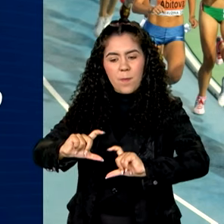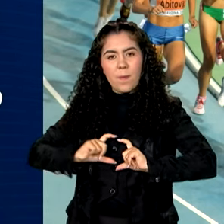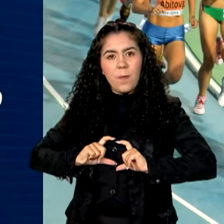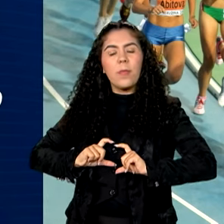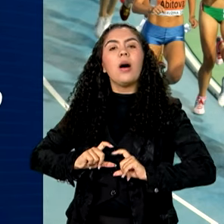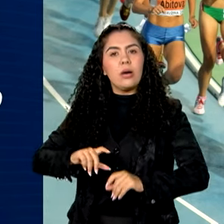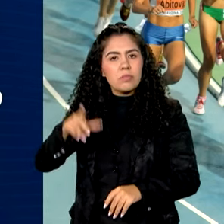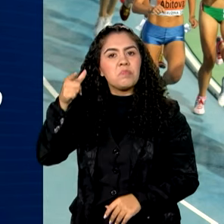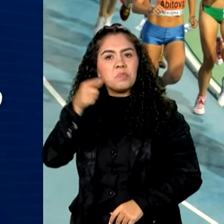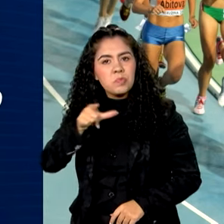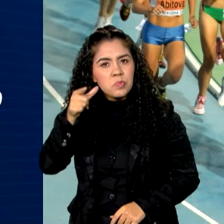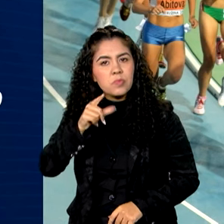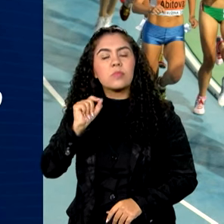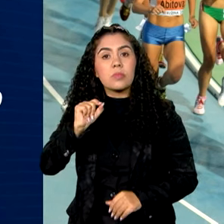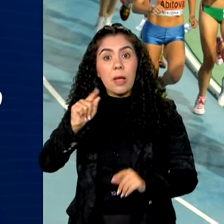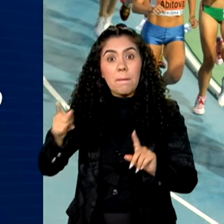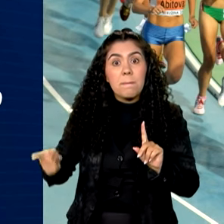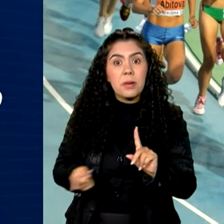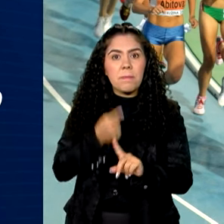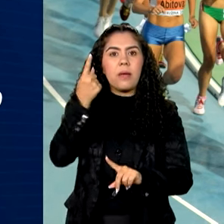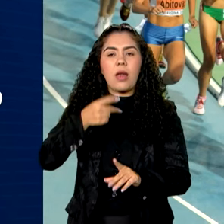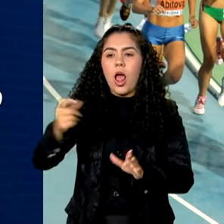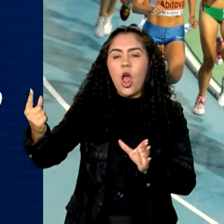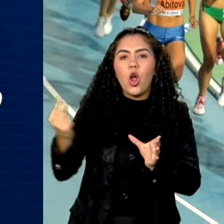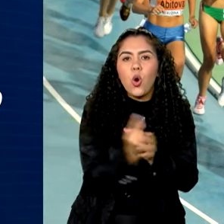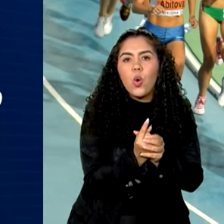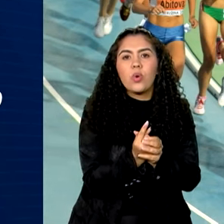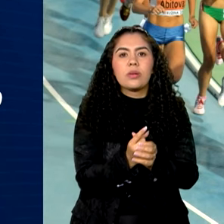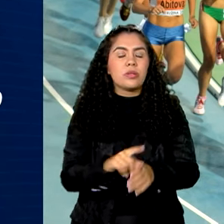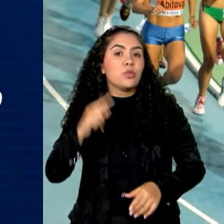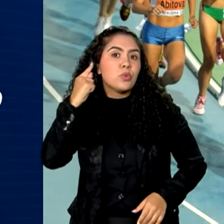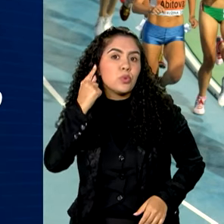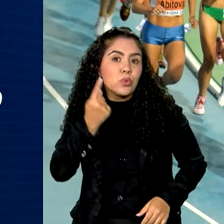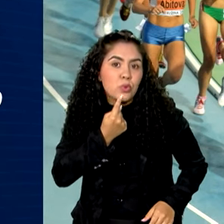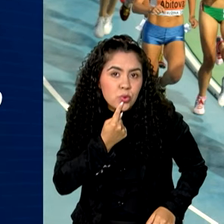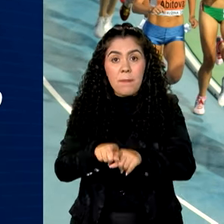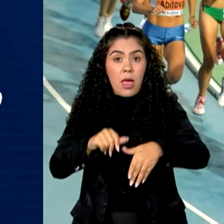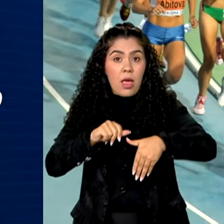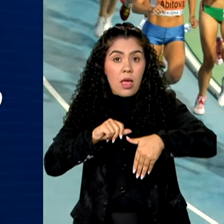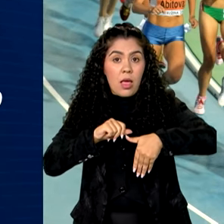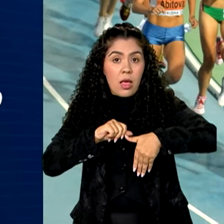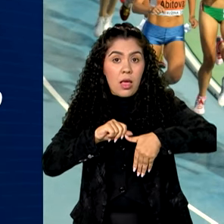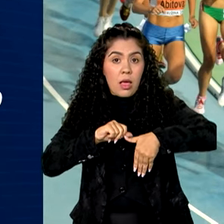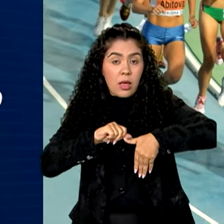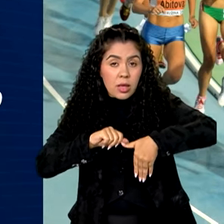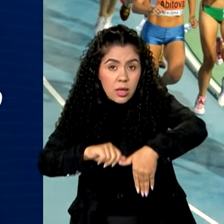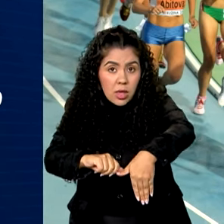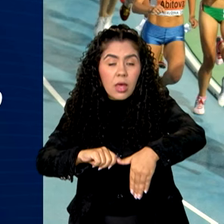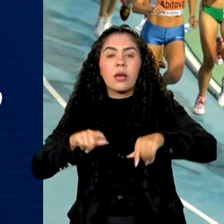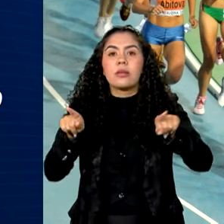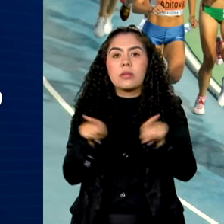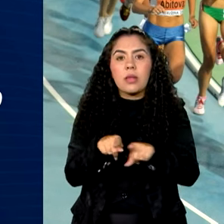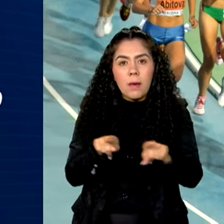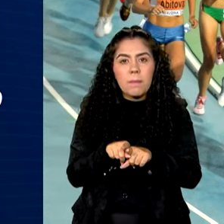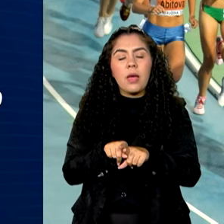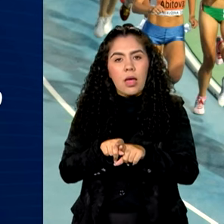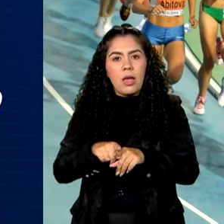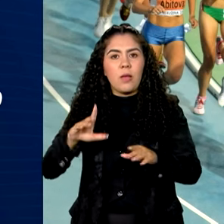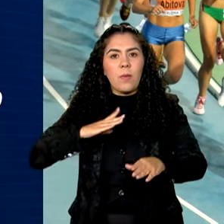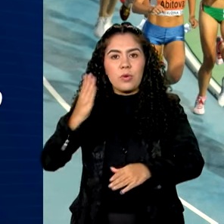para incluir pela primeira vez atletas surdos, guias do esporte